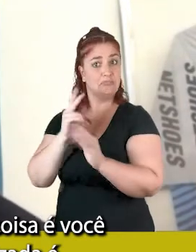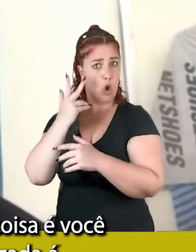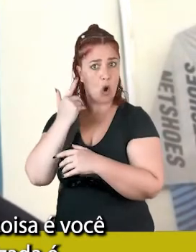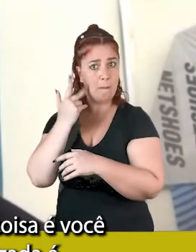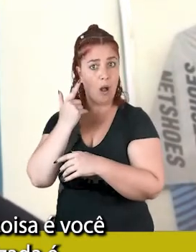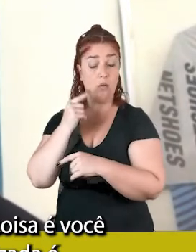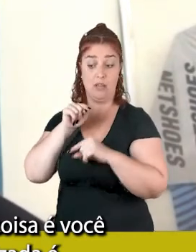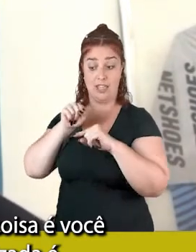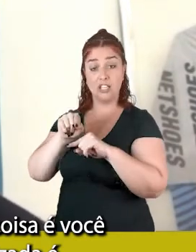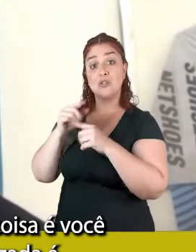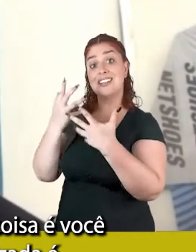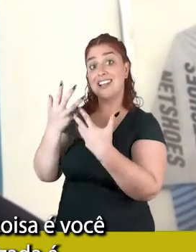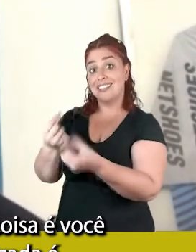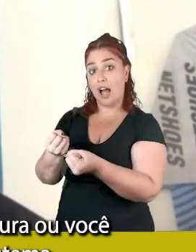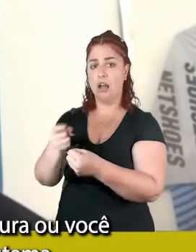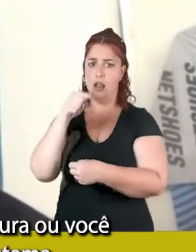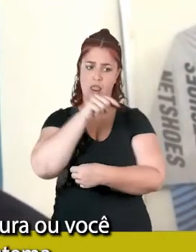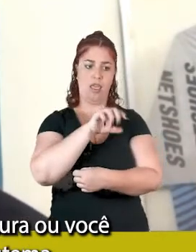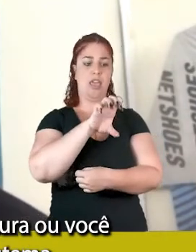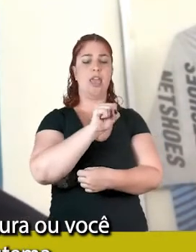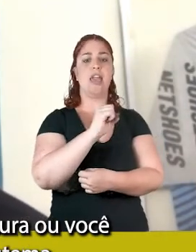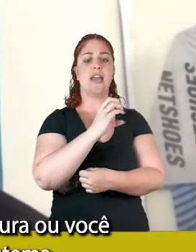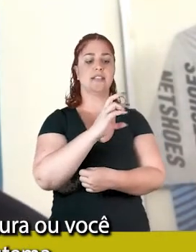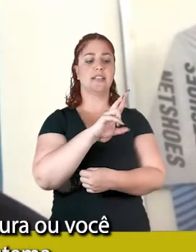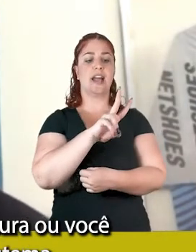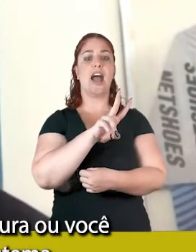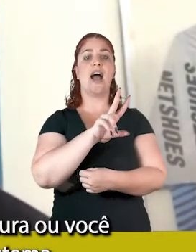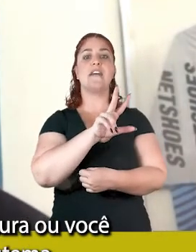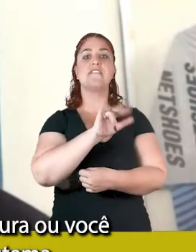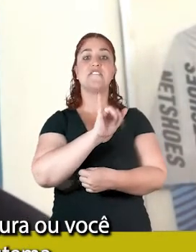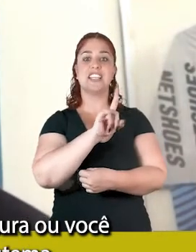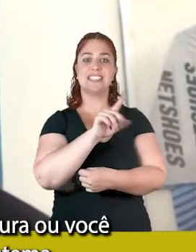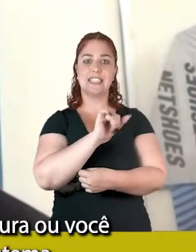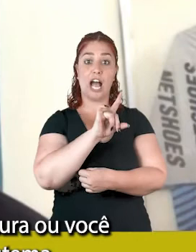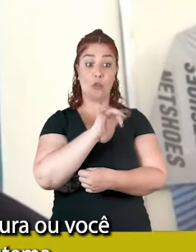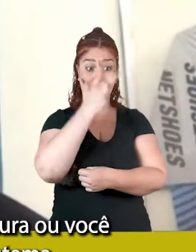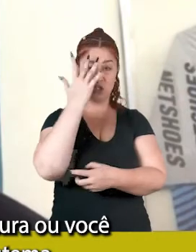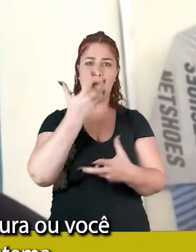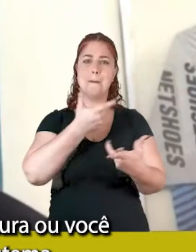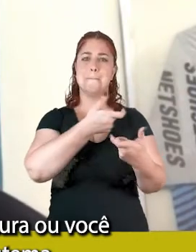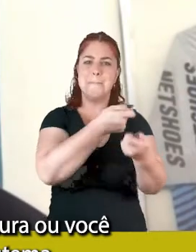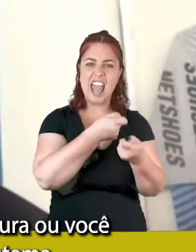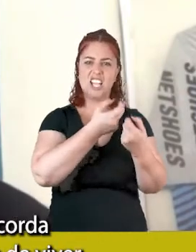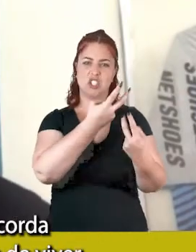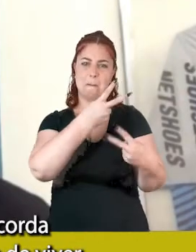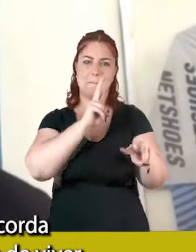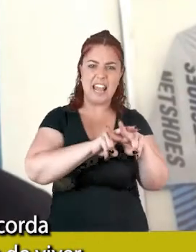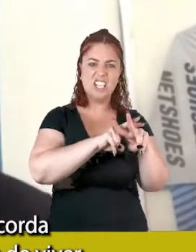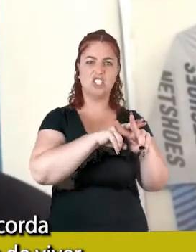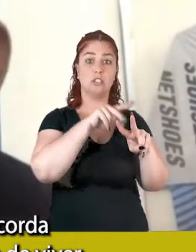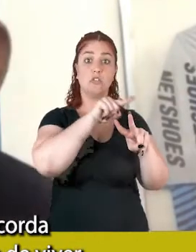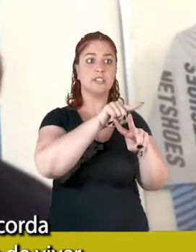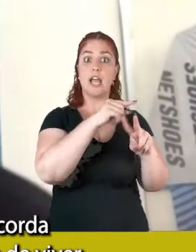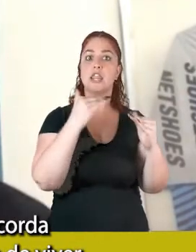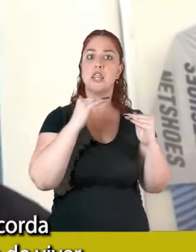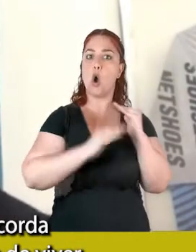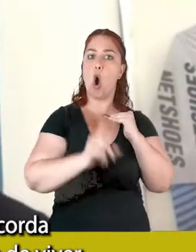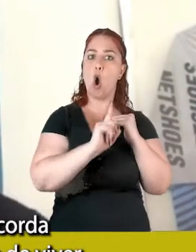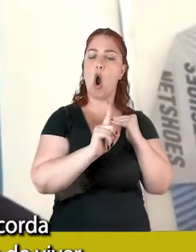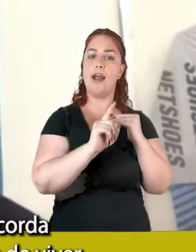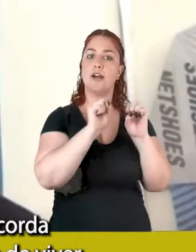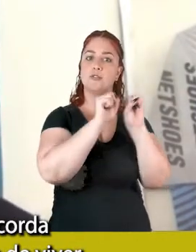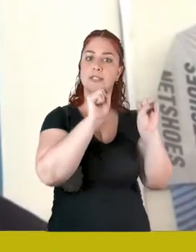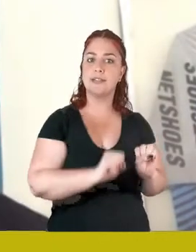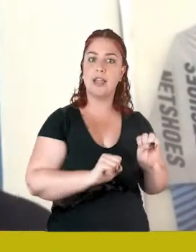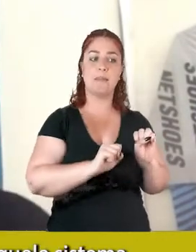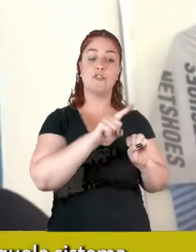coisa é você ser escravizado, é quando a pessoa te captura ou você faz parte de um sistema que você não concorda, que você não